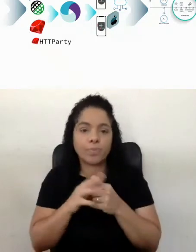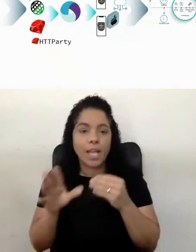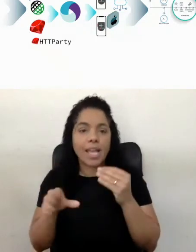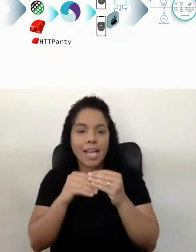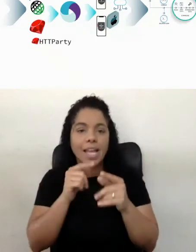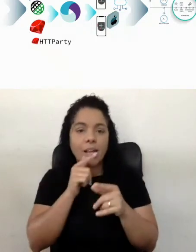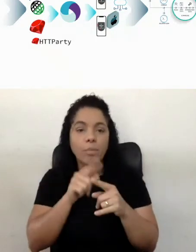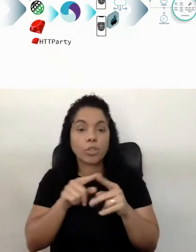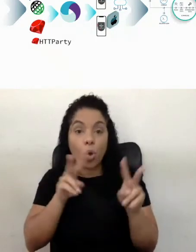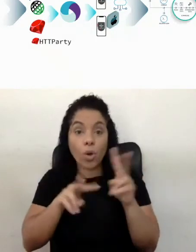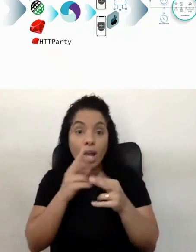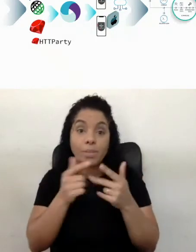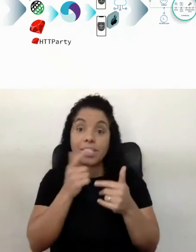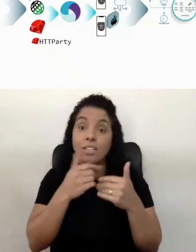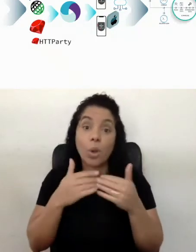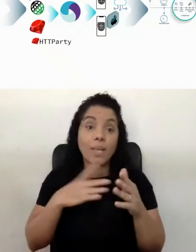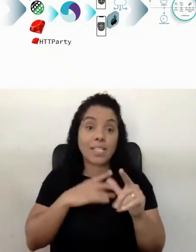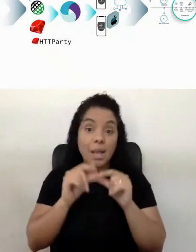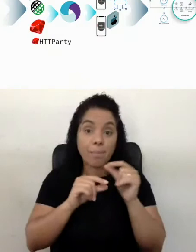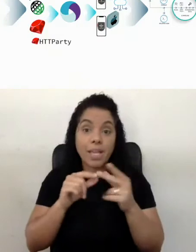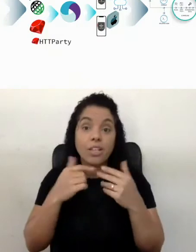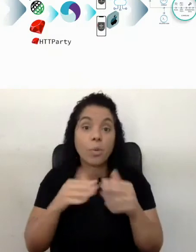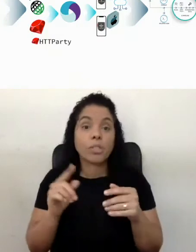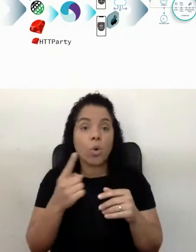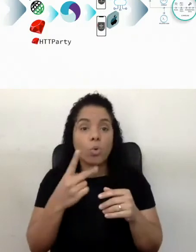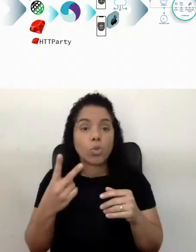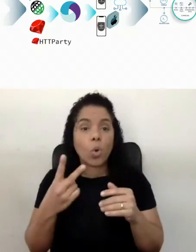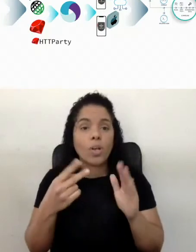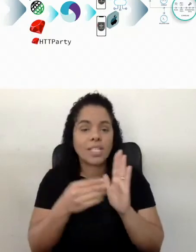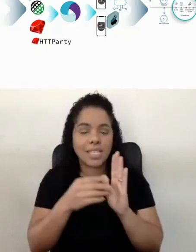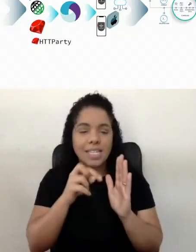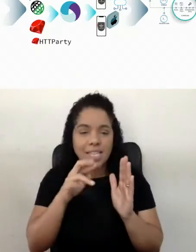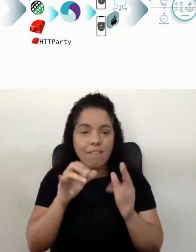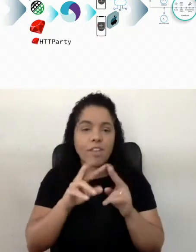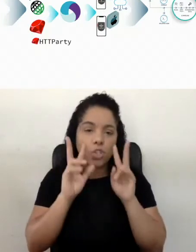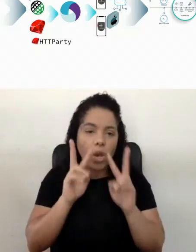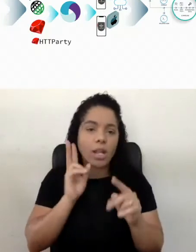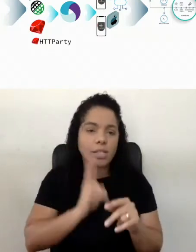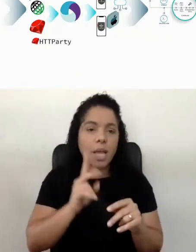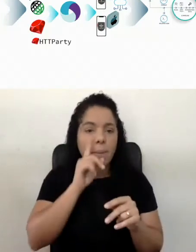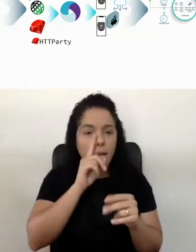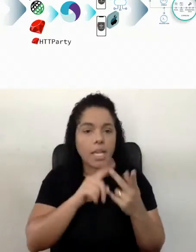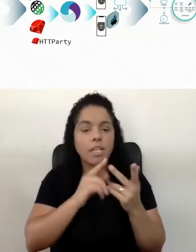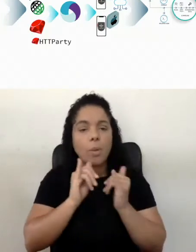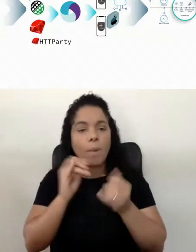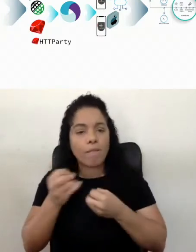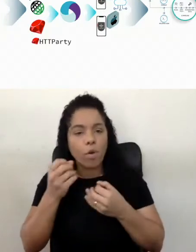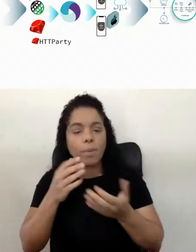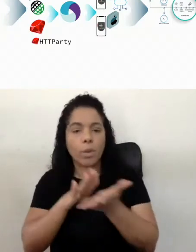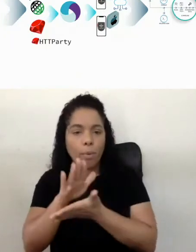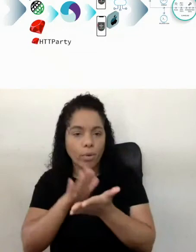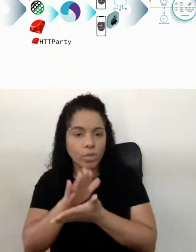olhar para esses caras, começar pequeno ali, começar com um ou dois serviços, sempre olhando para o risco, sempre olhando para informações de produção,